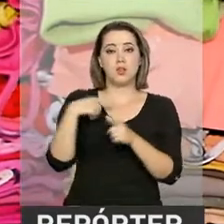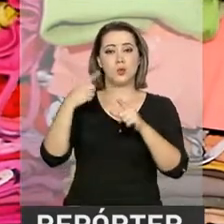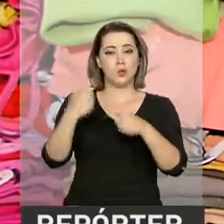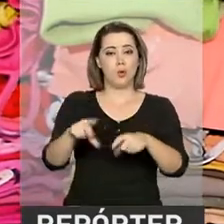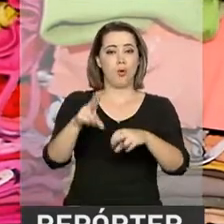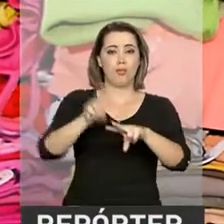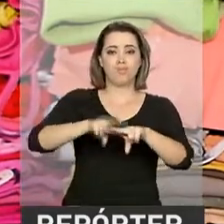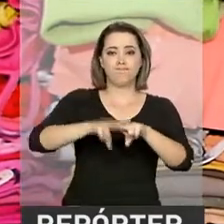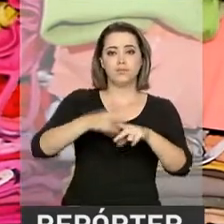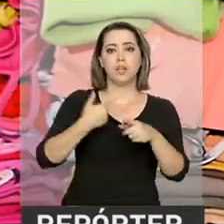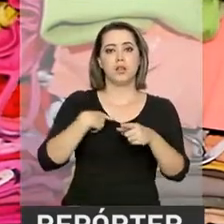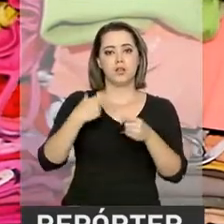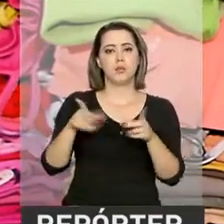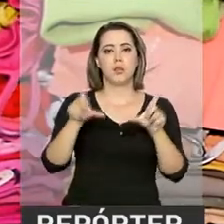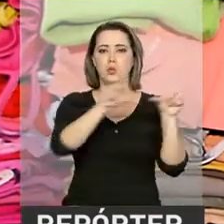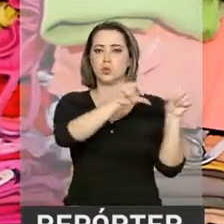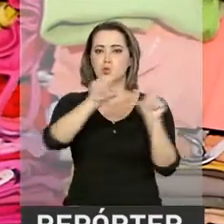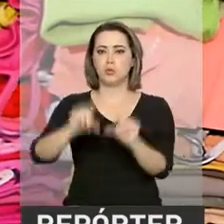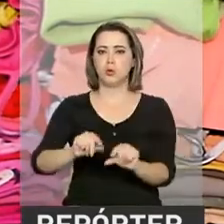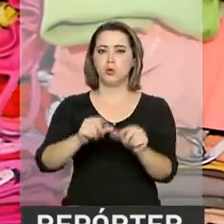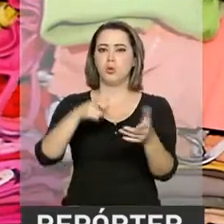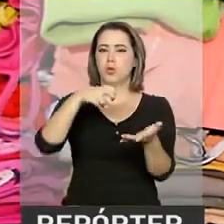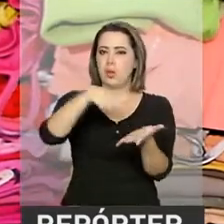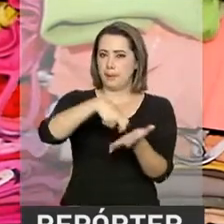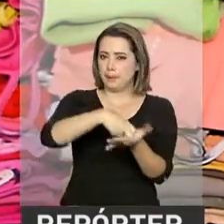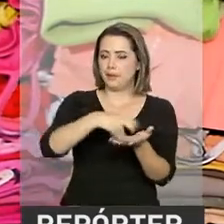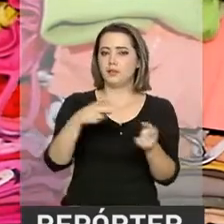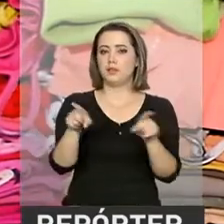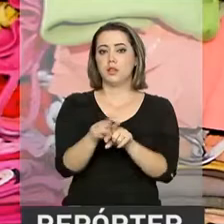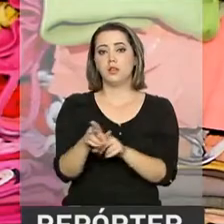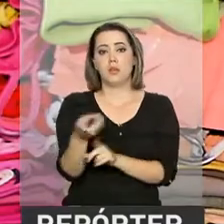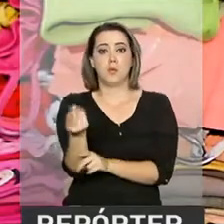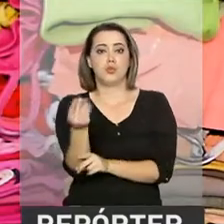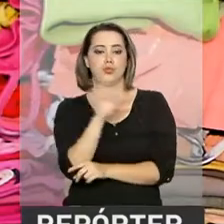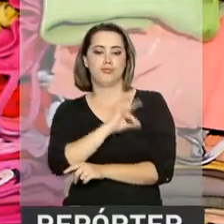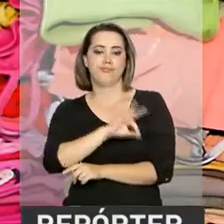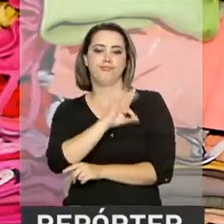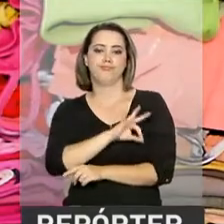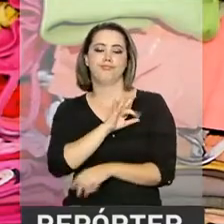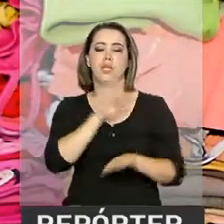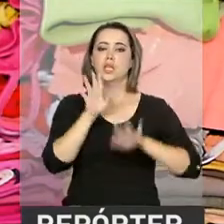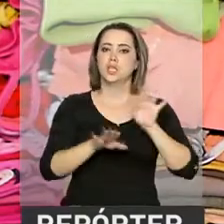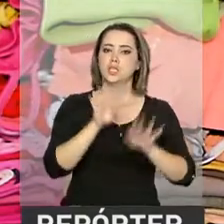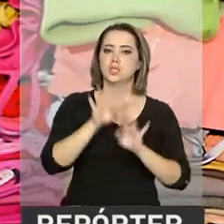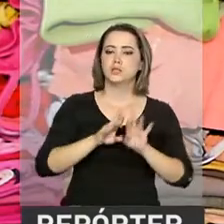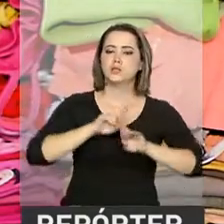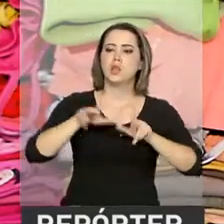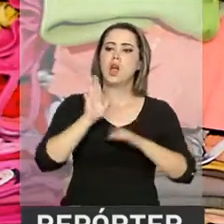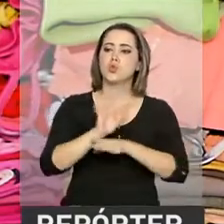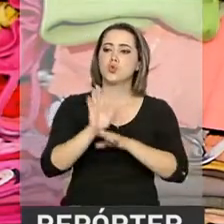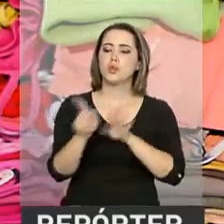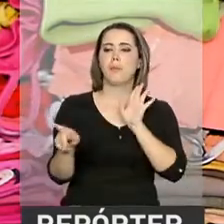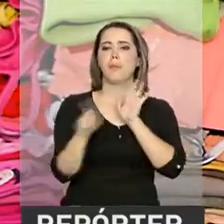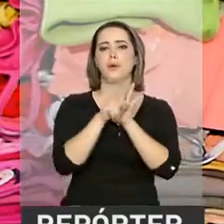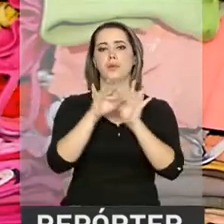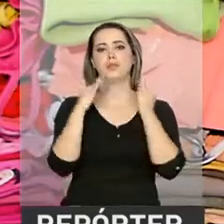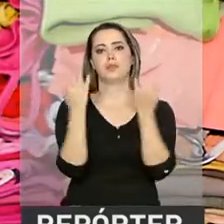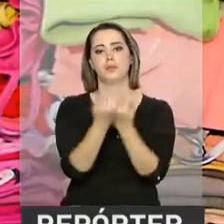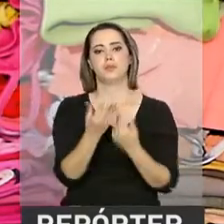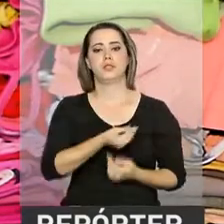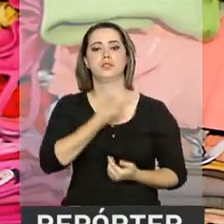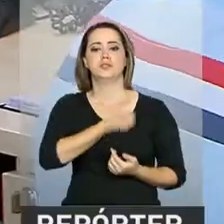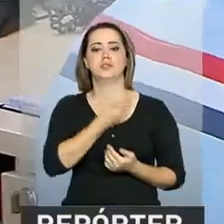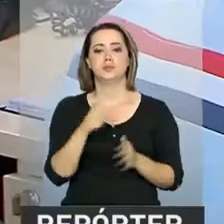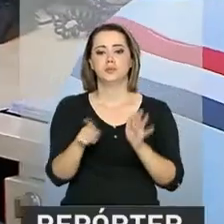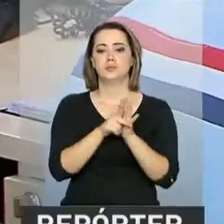remissão da pena e também a questão de receber algum recurso. Que muitos deles ajudam a família e muitas famílias vivem